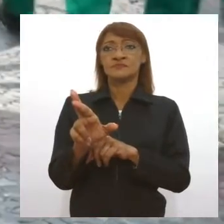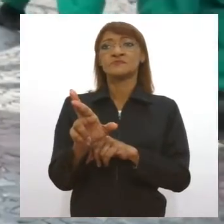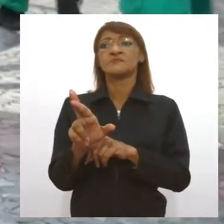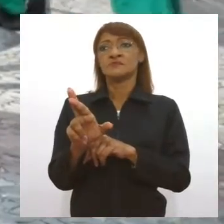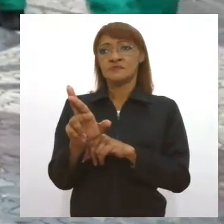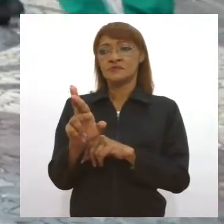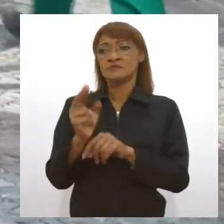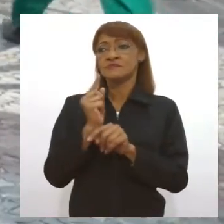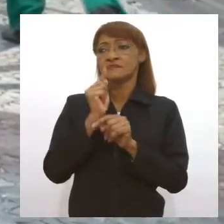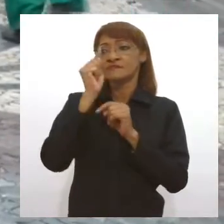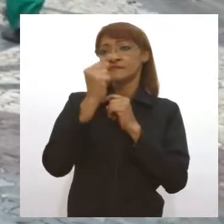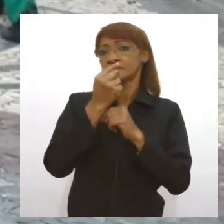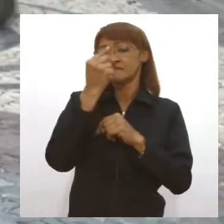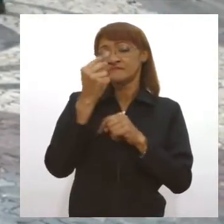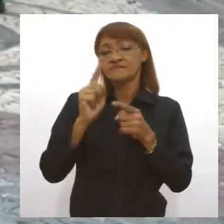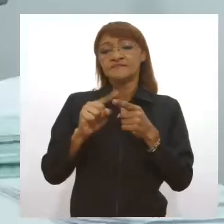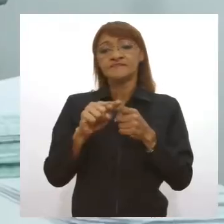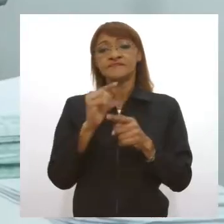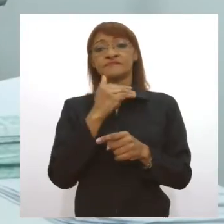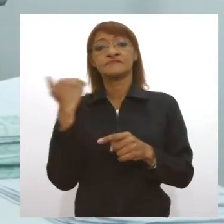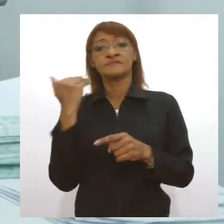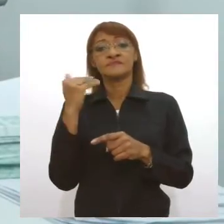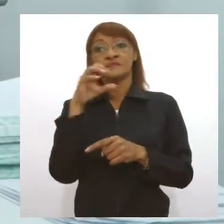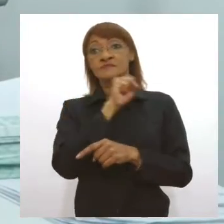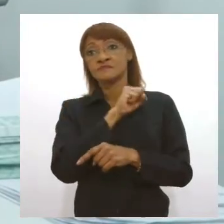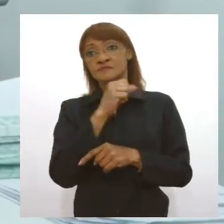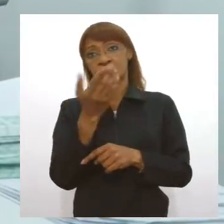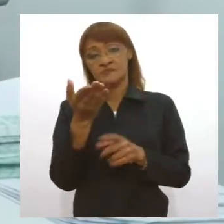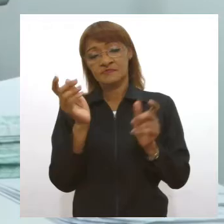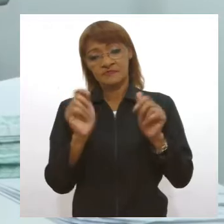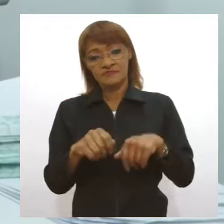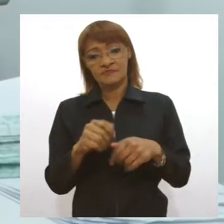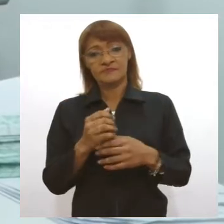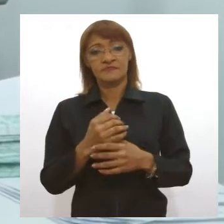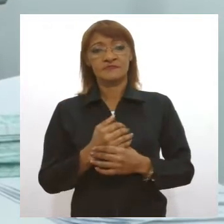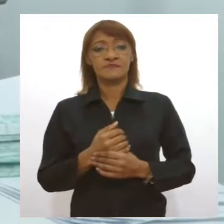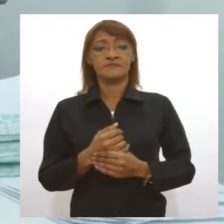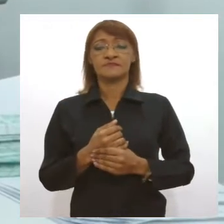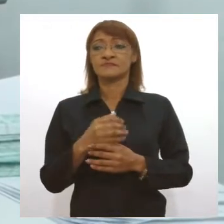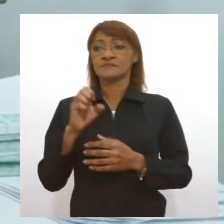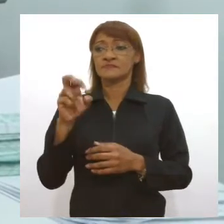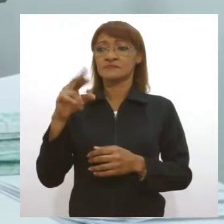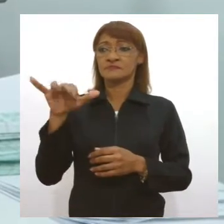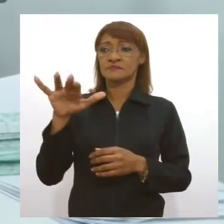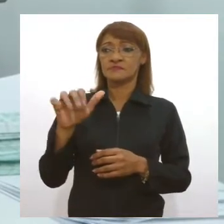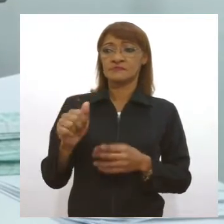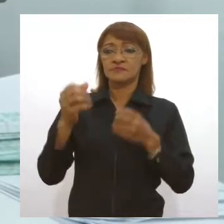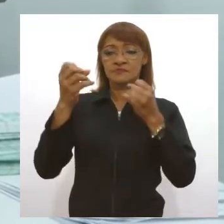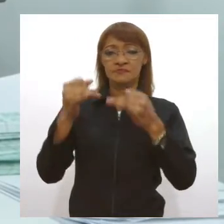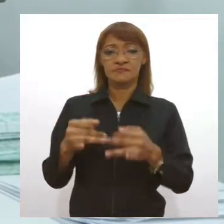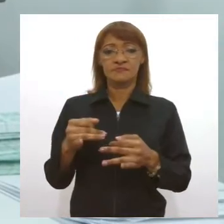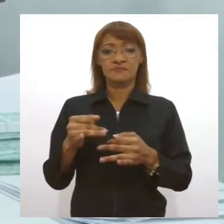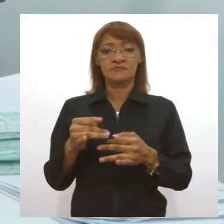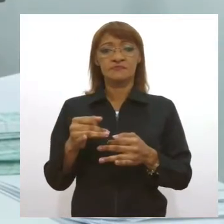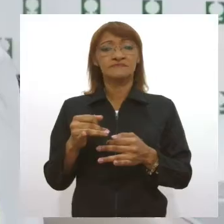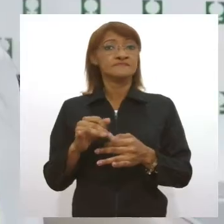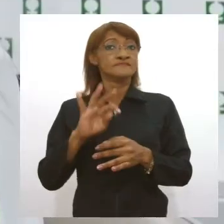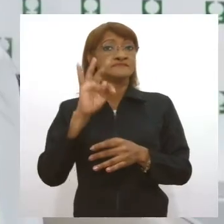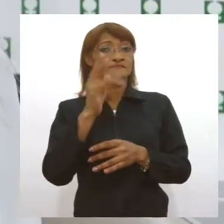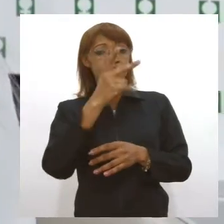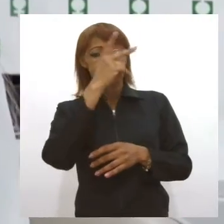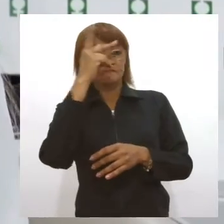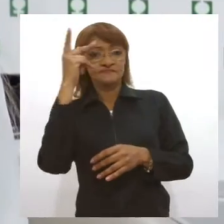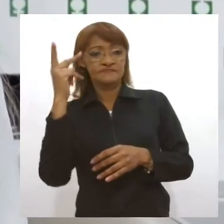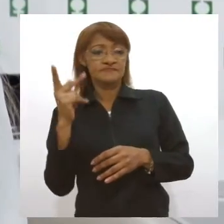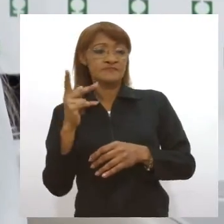maior mortalidade pela doença. A médica justifica que para qualquer pessoa obesa, o primeiro passo